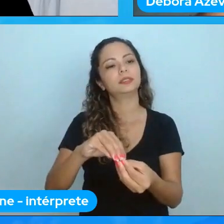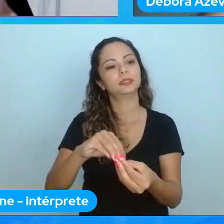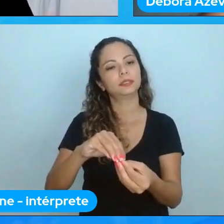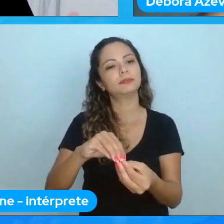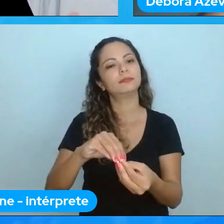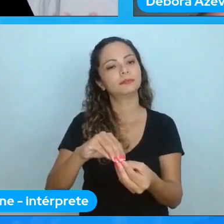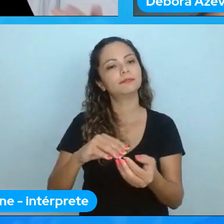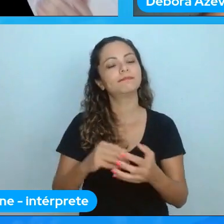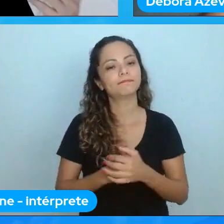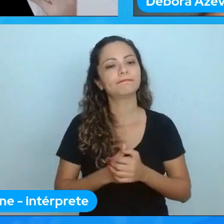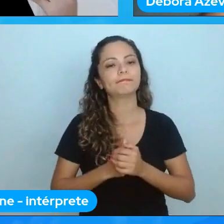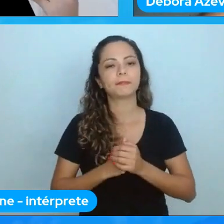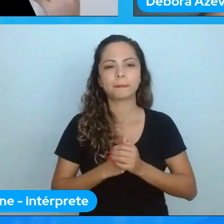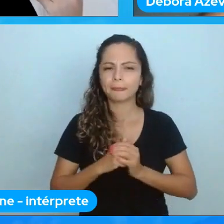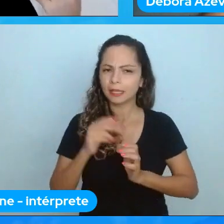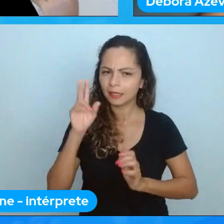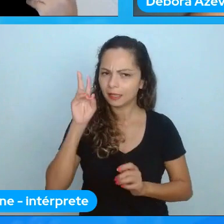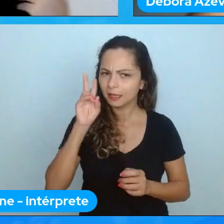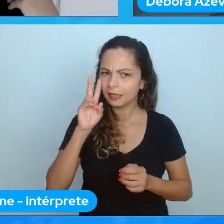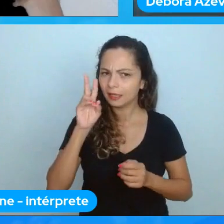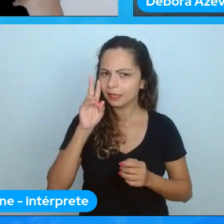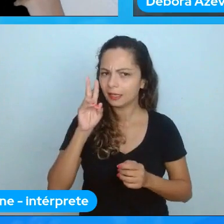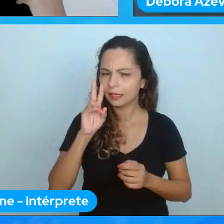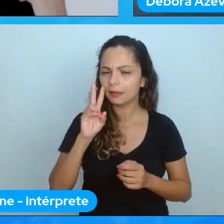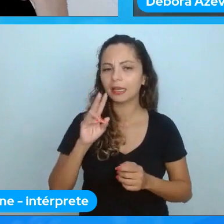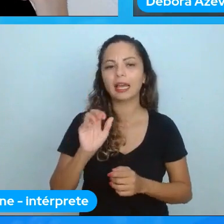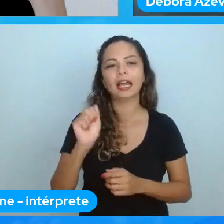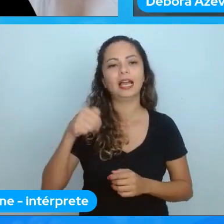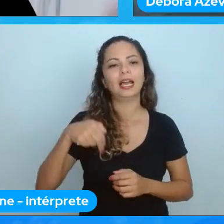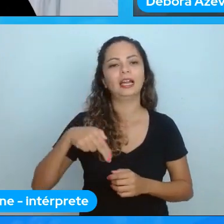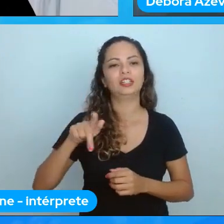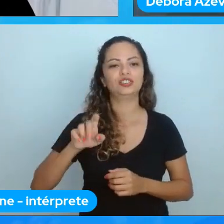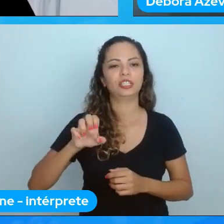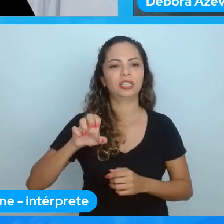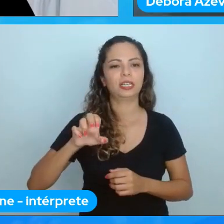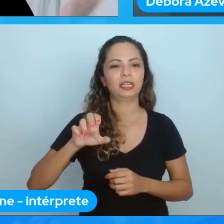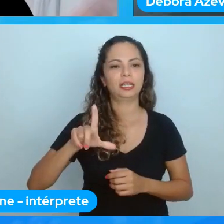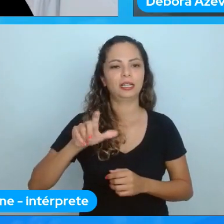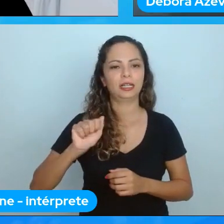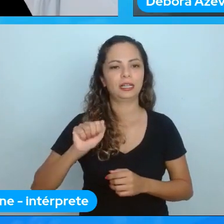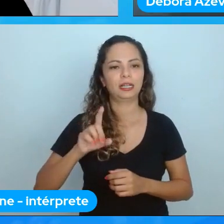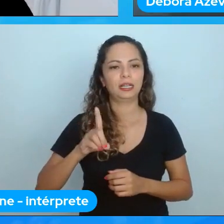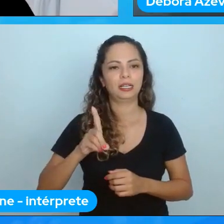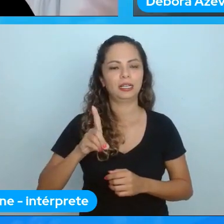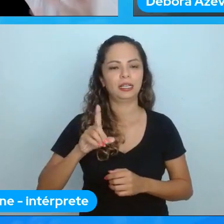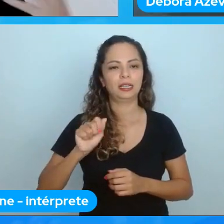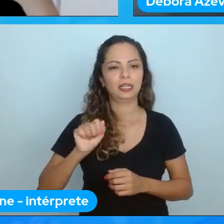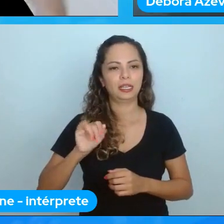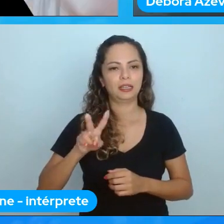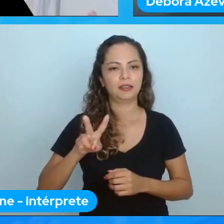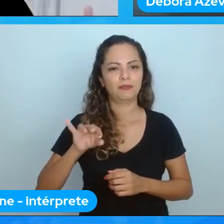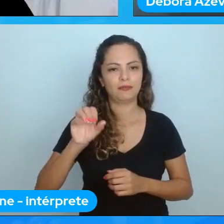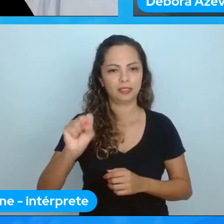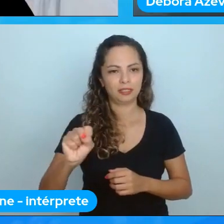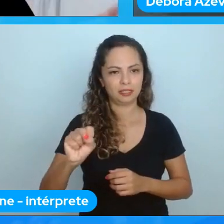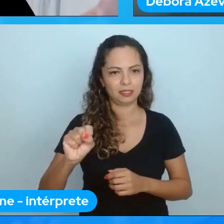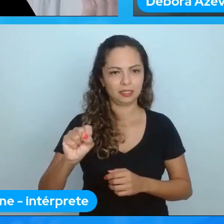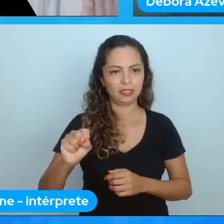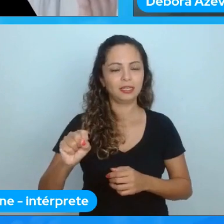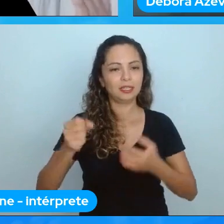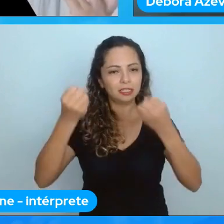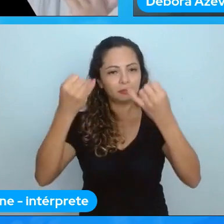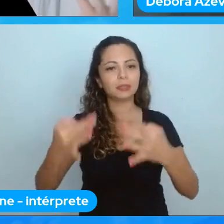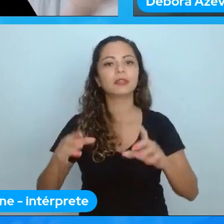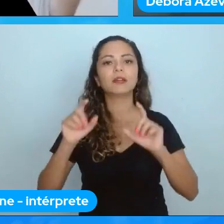pronto eu lembro que tem uma frase de Angela Davis que é é não basta você ser você não ser racista você precisa ser antirracista